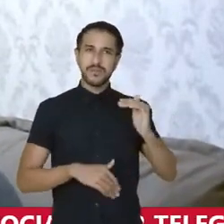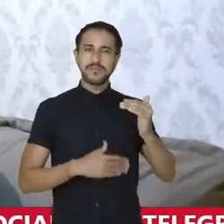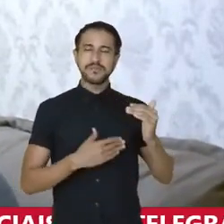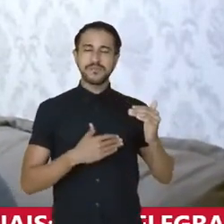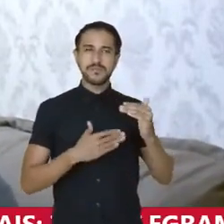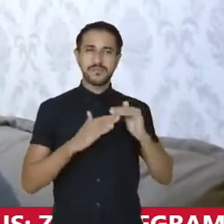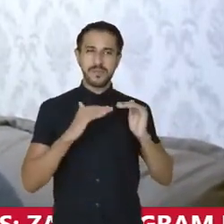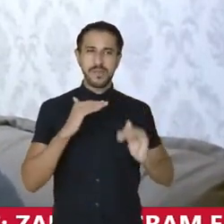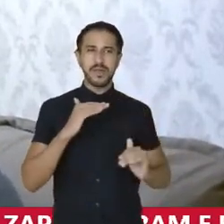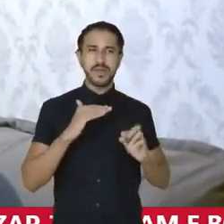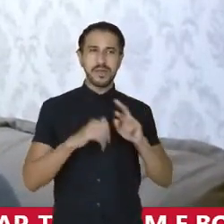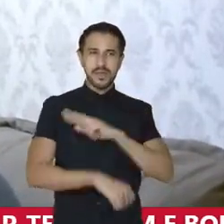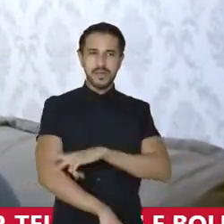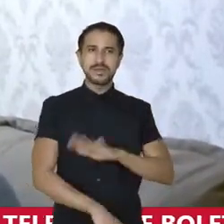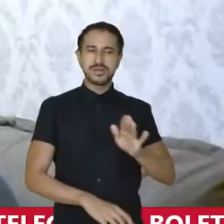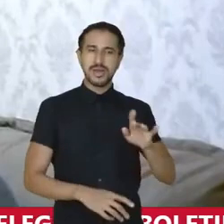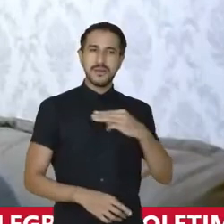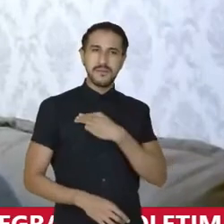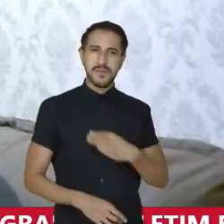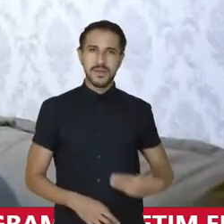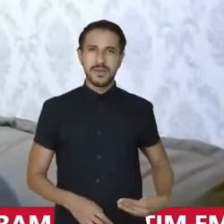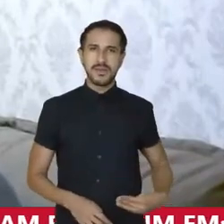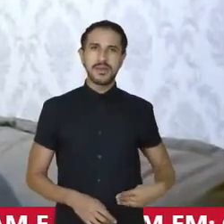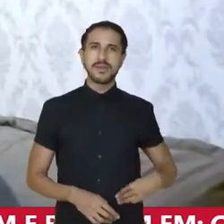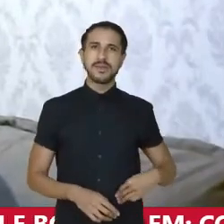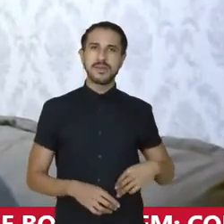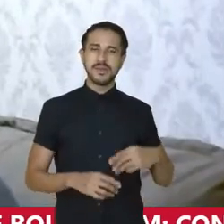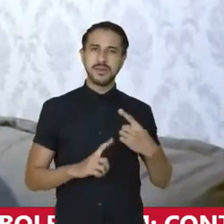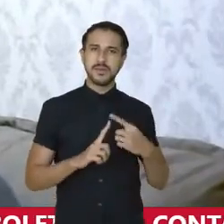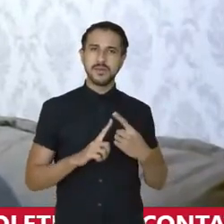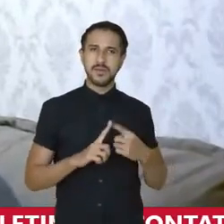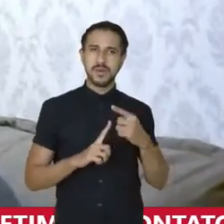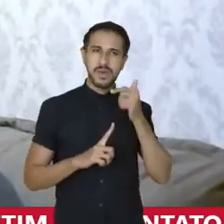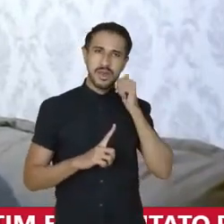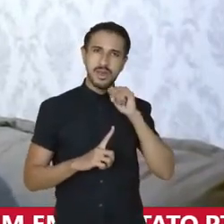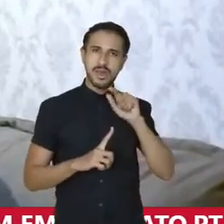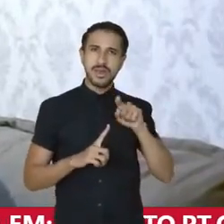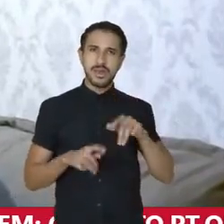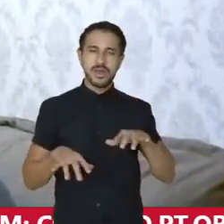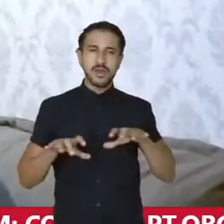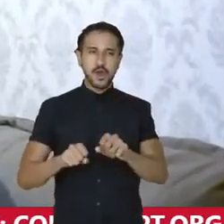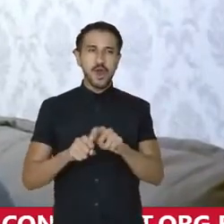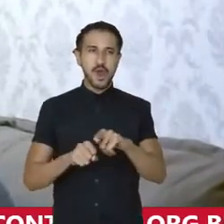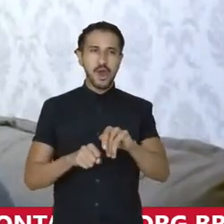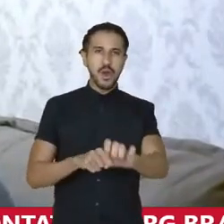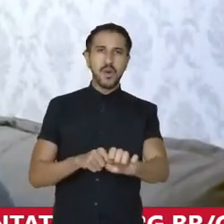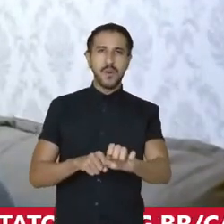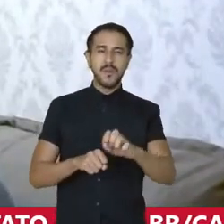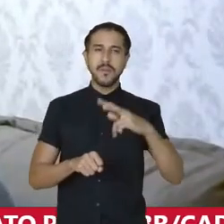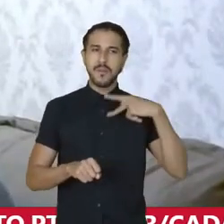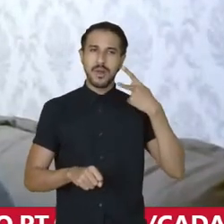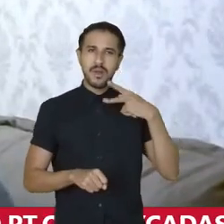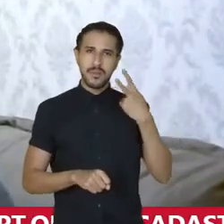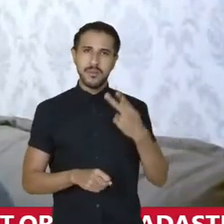Racial, foi ministra, ainda a nossa ministra, porque saiu um golpe parlamentar,